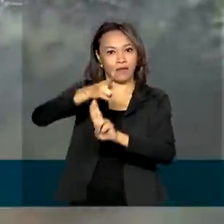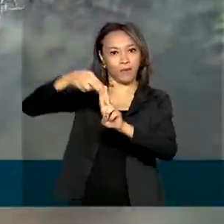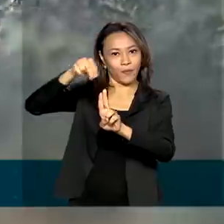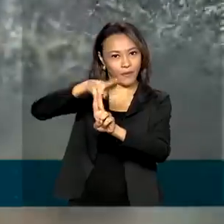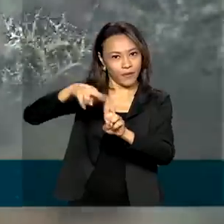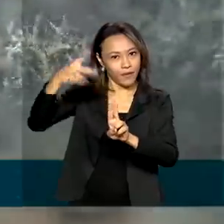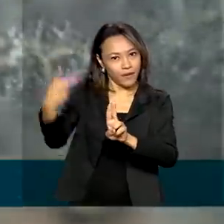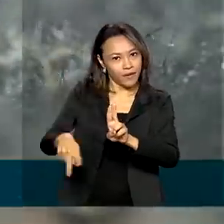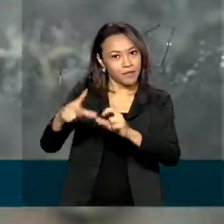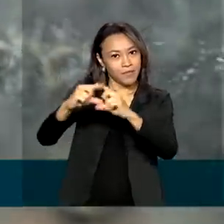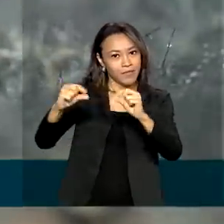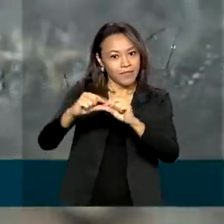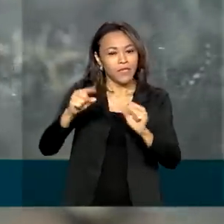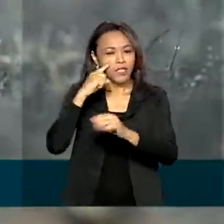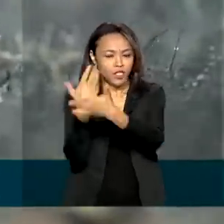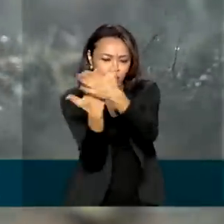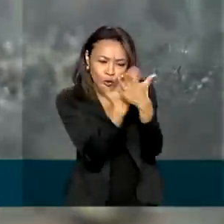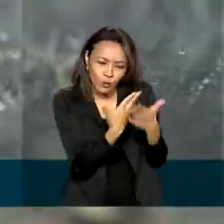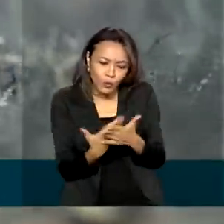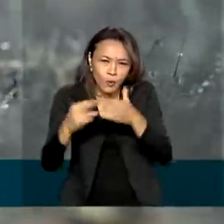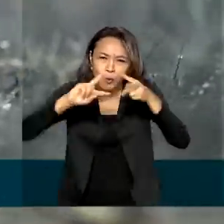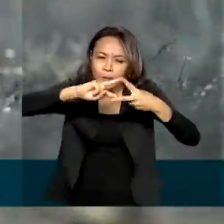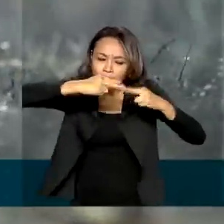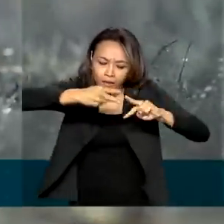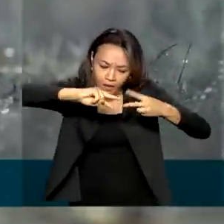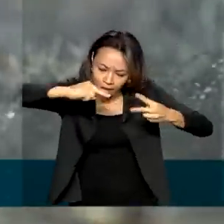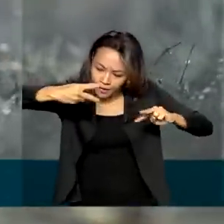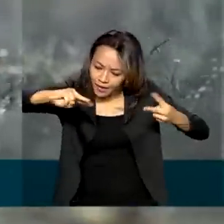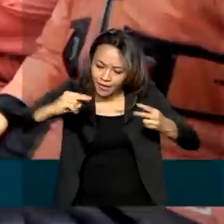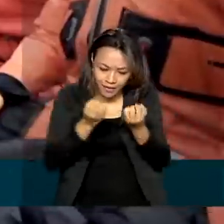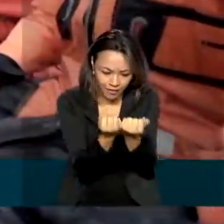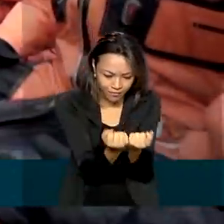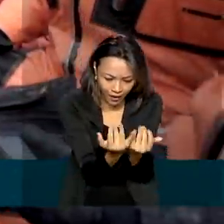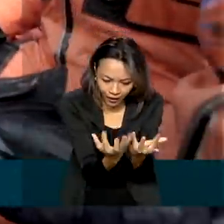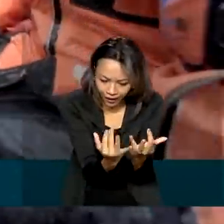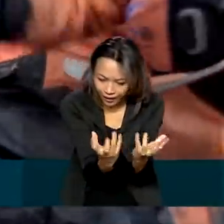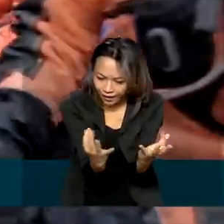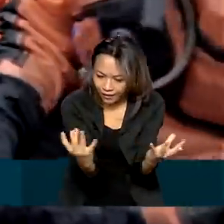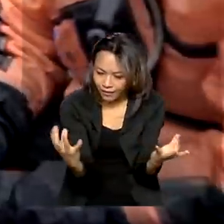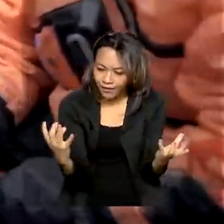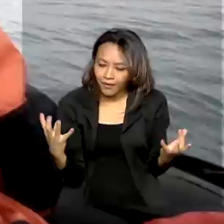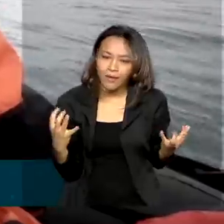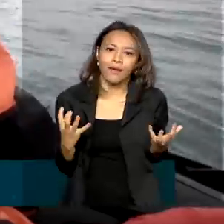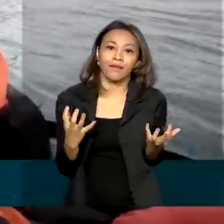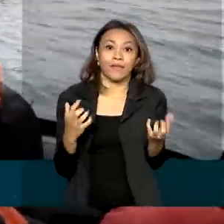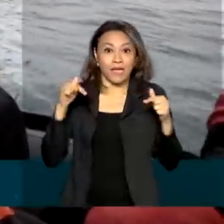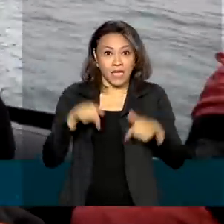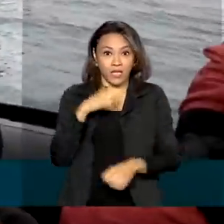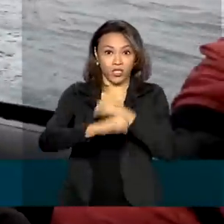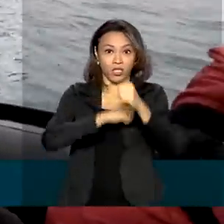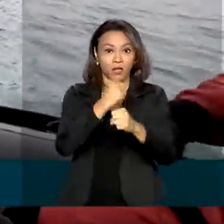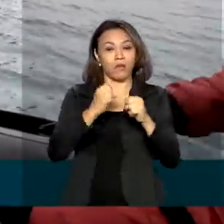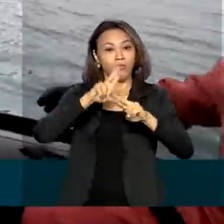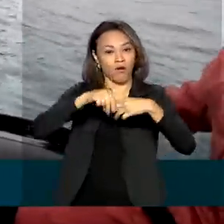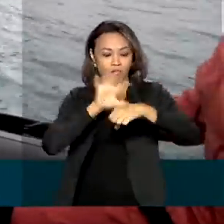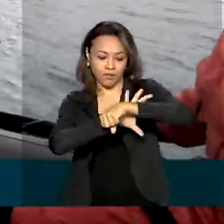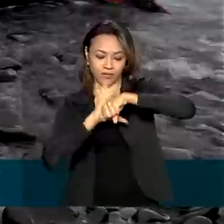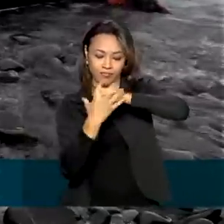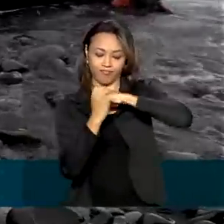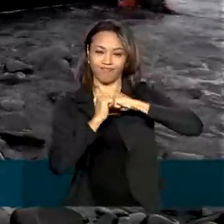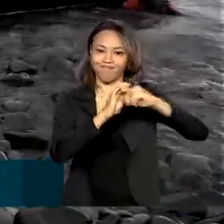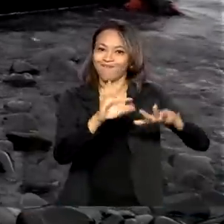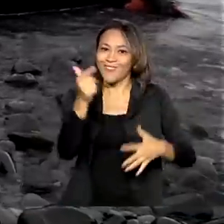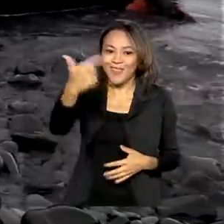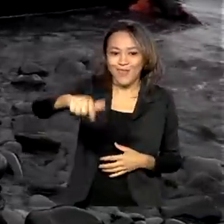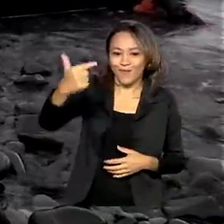que estuda o DNA das plantas que ocorrem na Antártica. Este ano, por causa da pandemia, não houve a